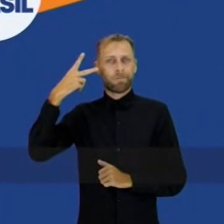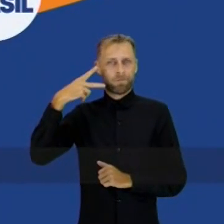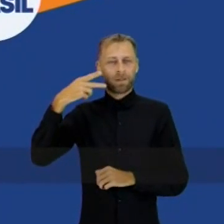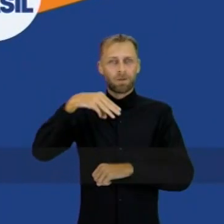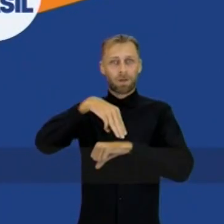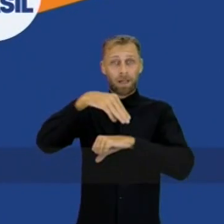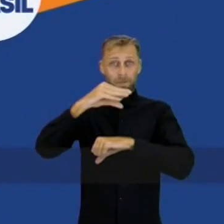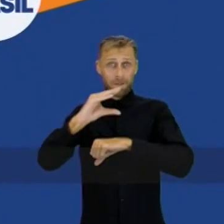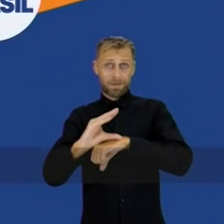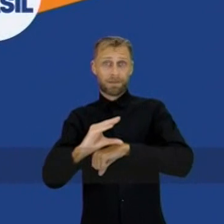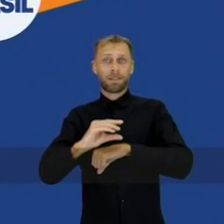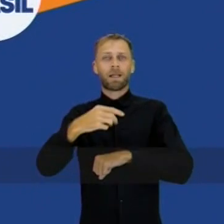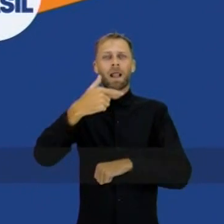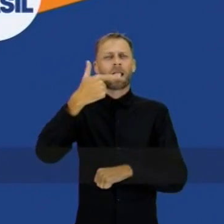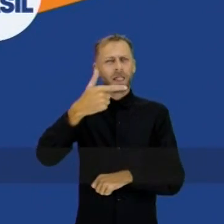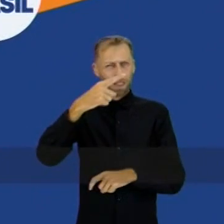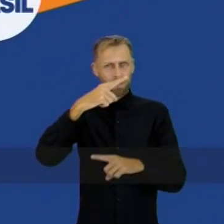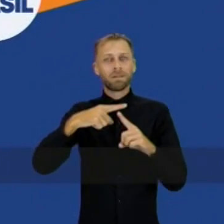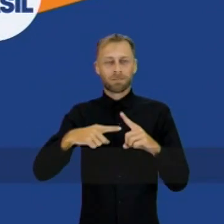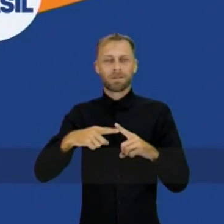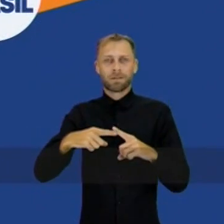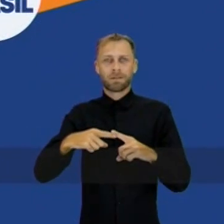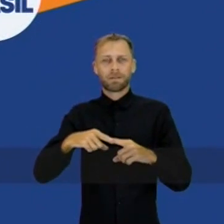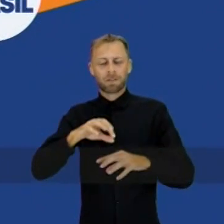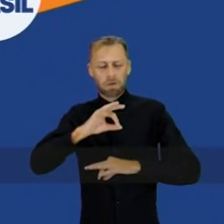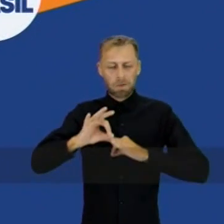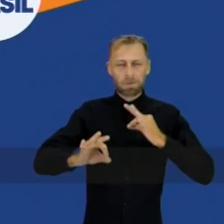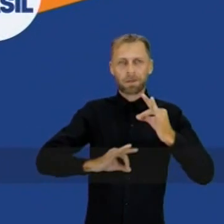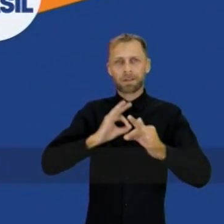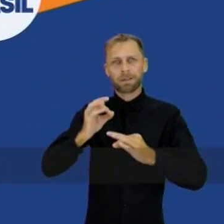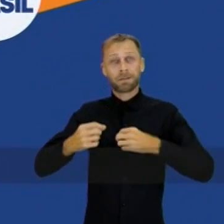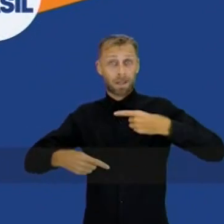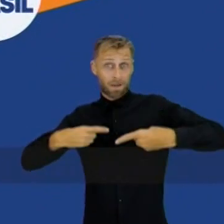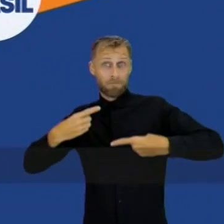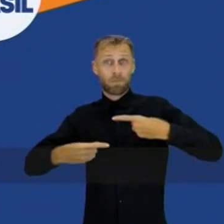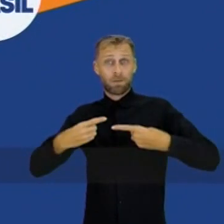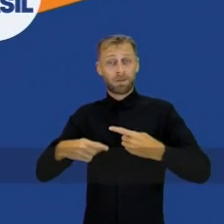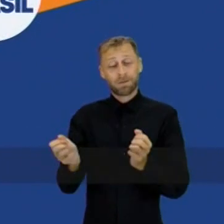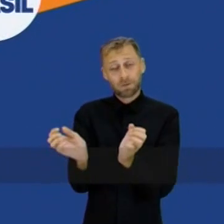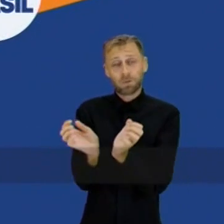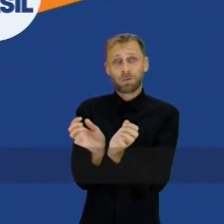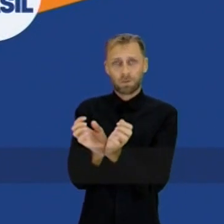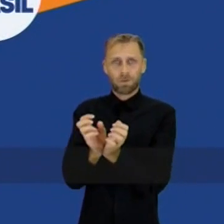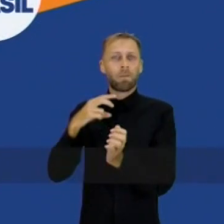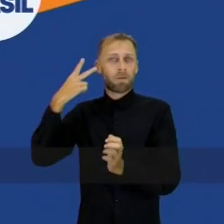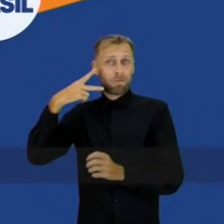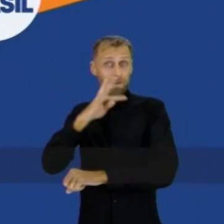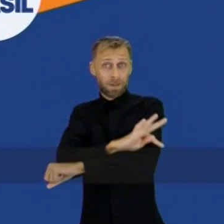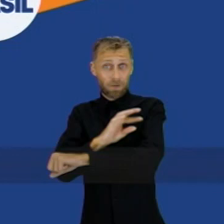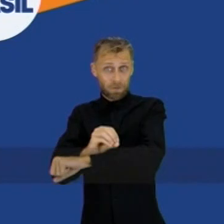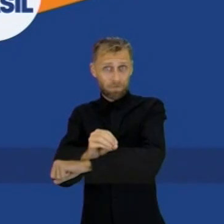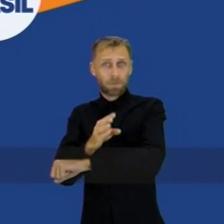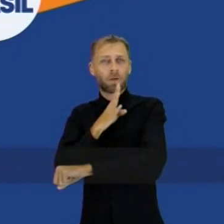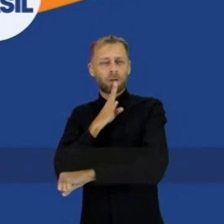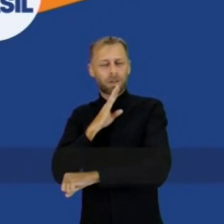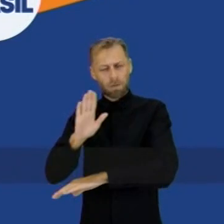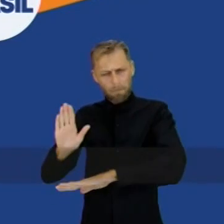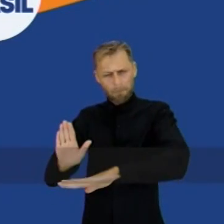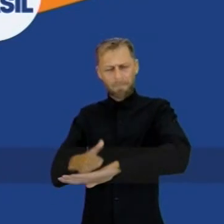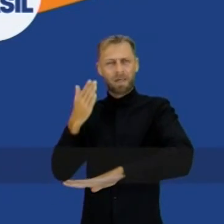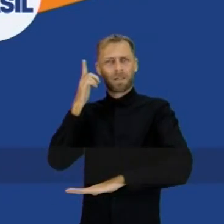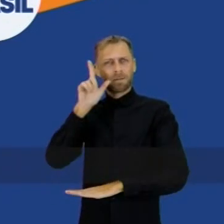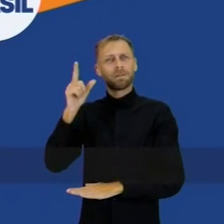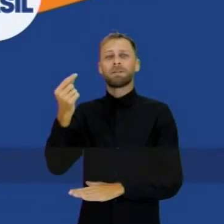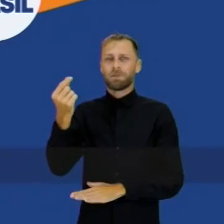por dois mandatos em Miracema e atuei como superintendente de articulação política da União dos Vereadores do Tocantins. Sou conhecido como campeão de